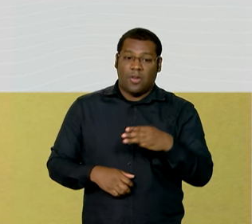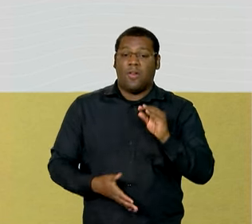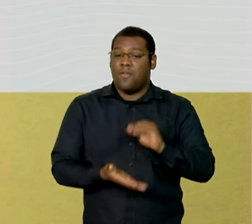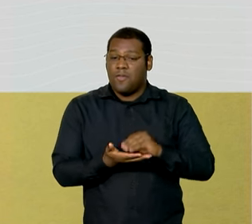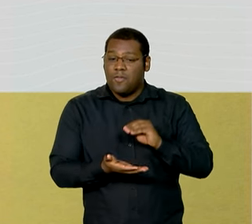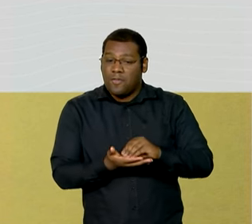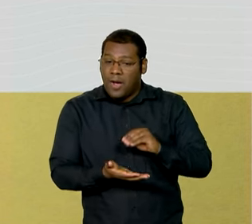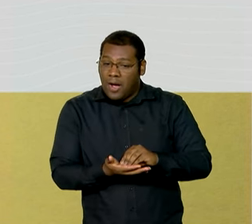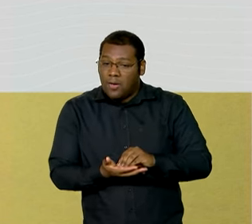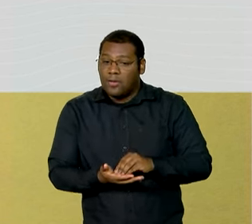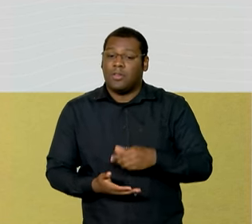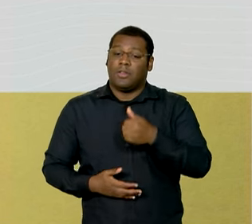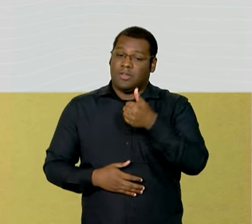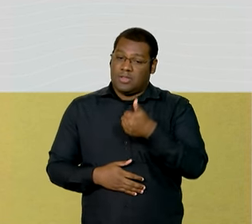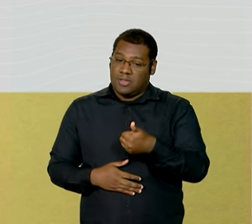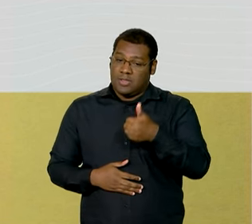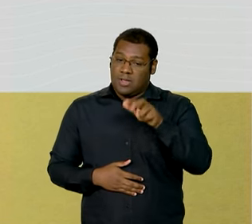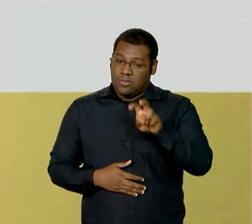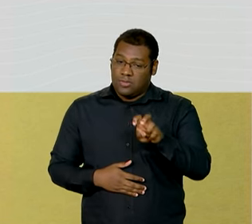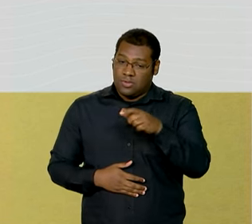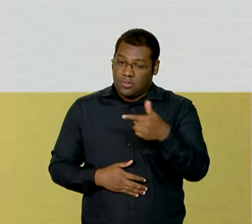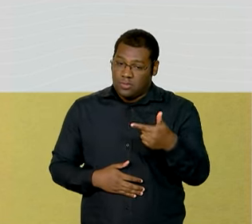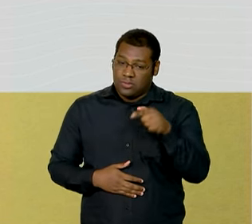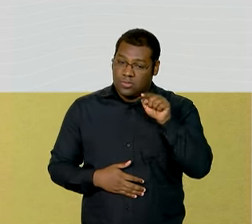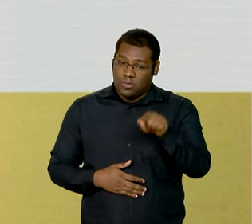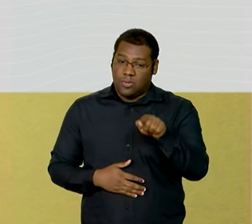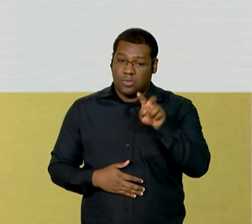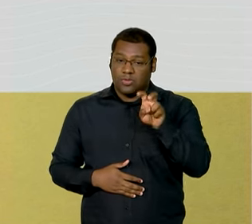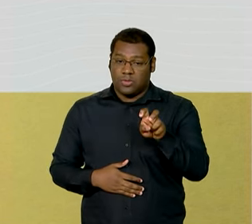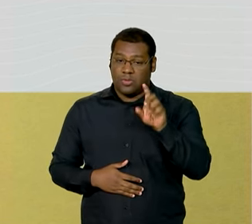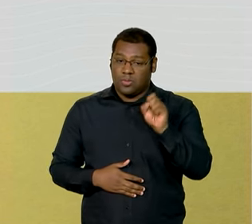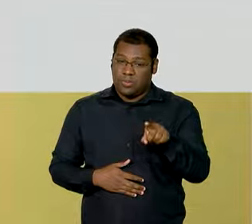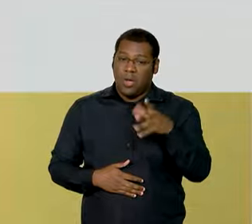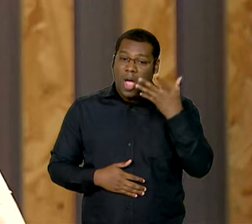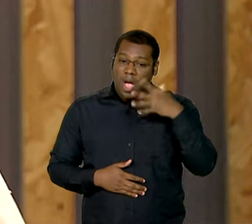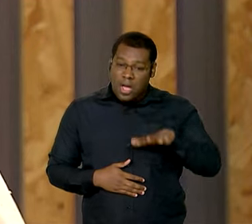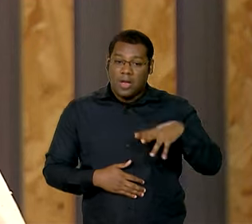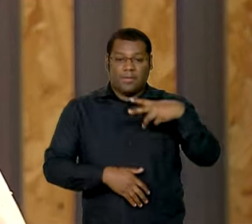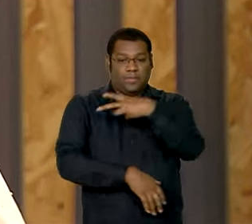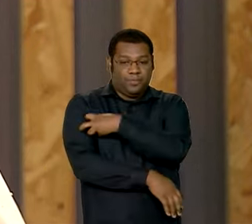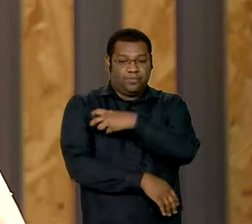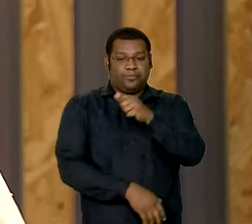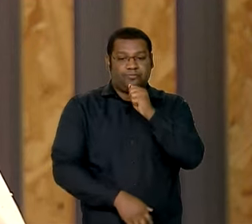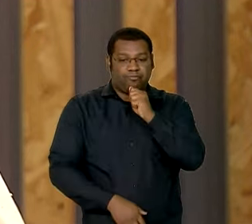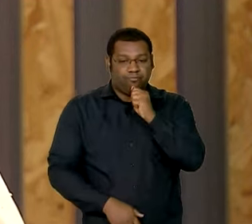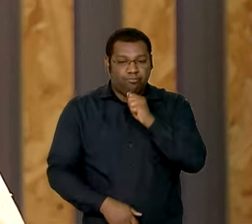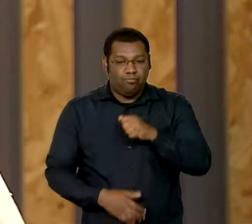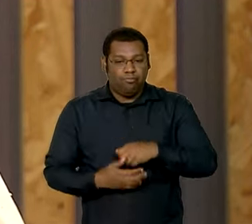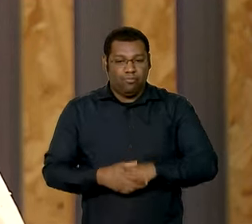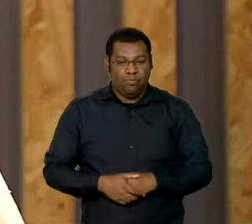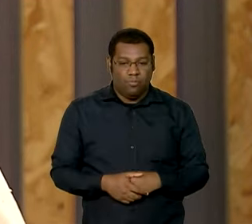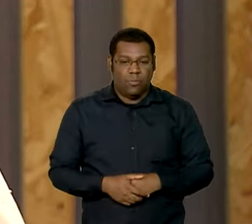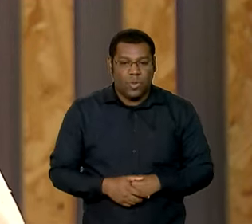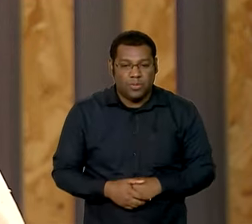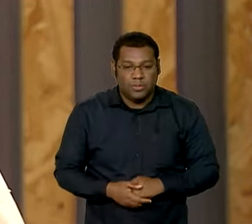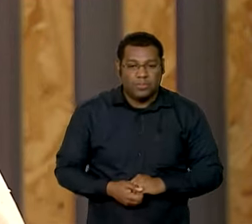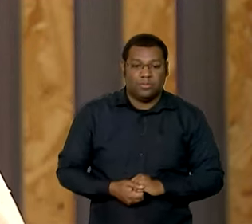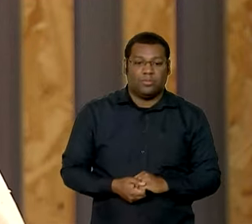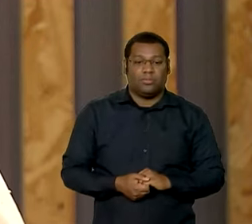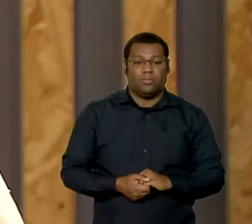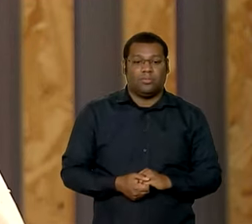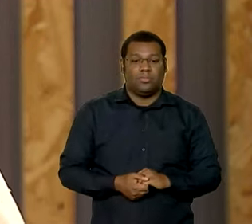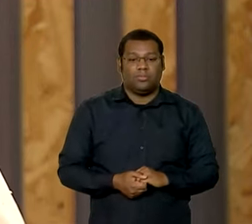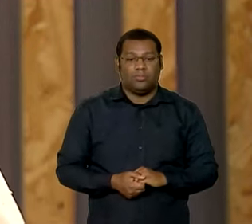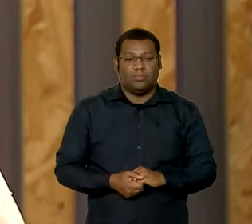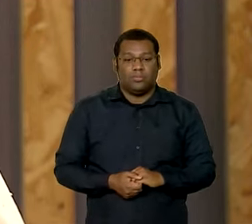152,5 mil crianças sem vacina. Esse aumento geral da cobertura coloca